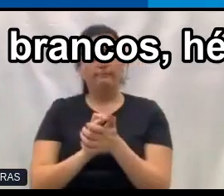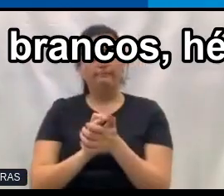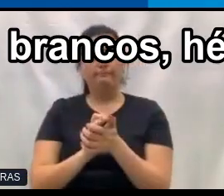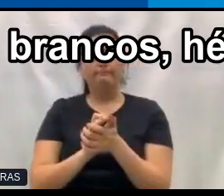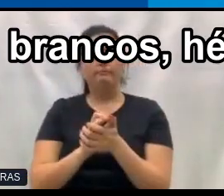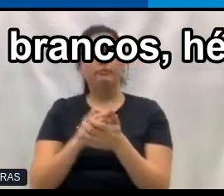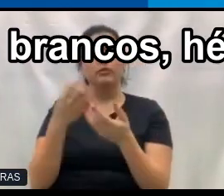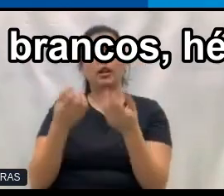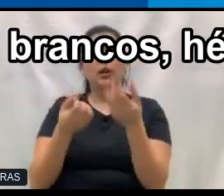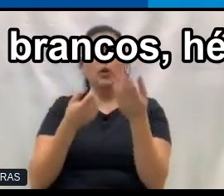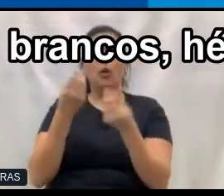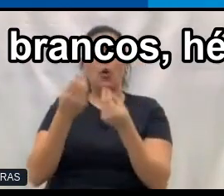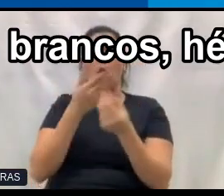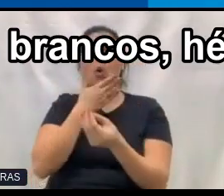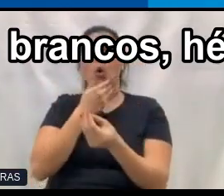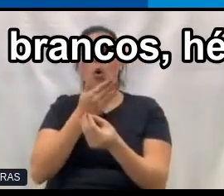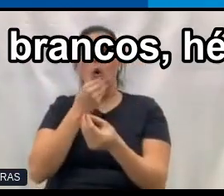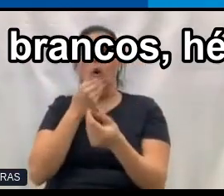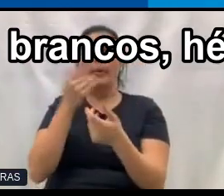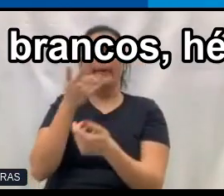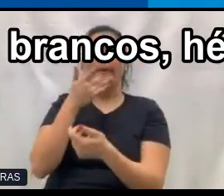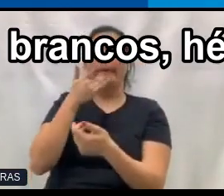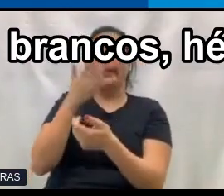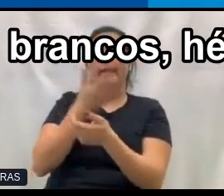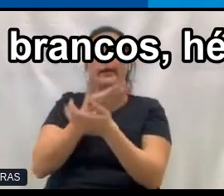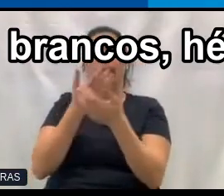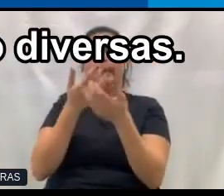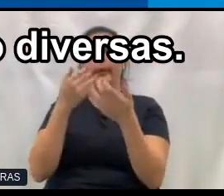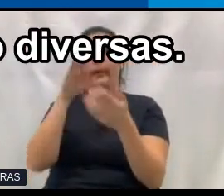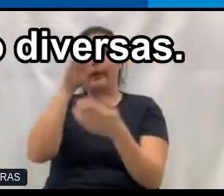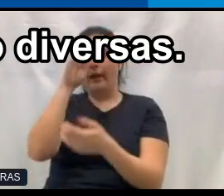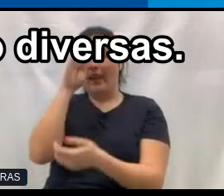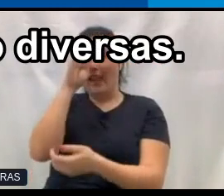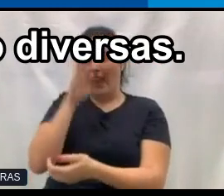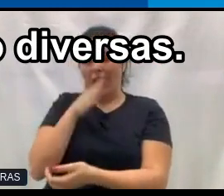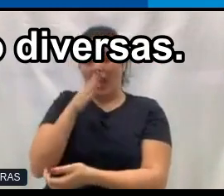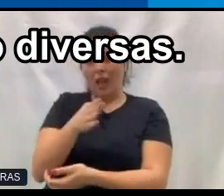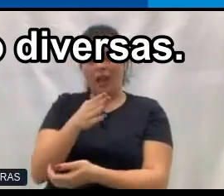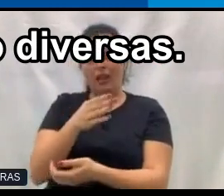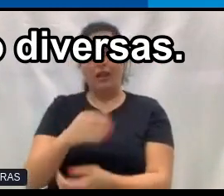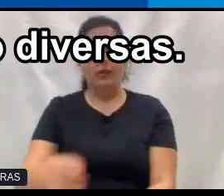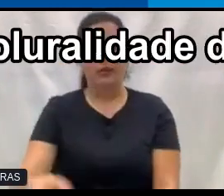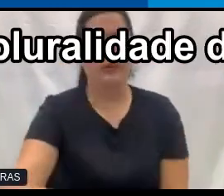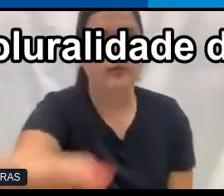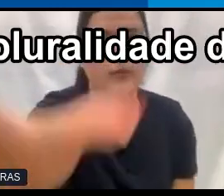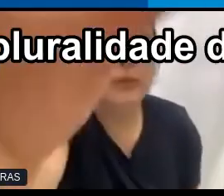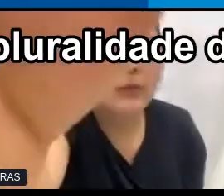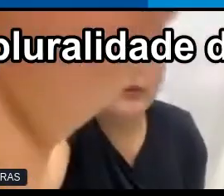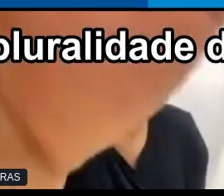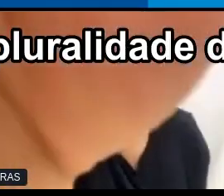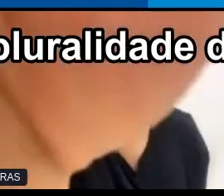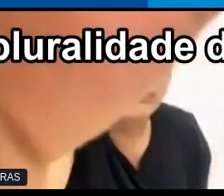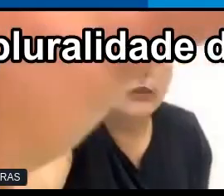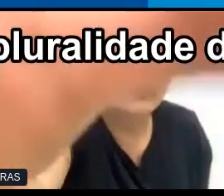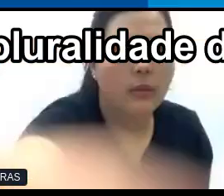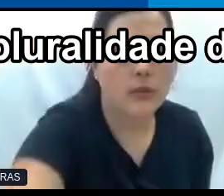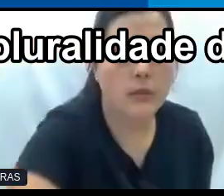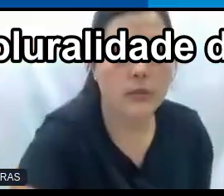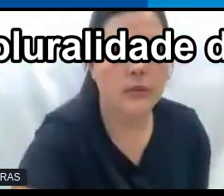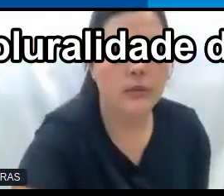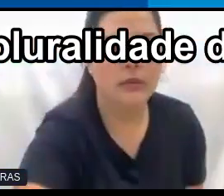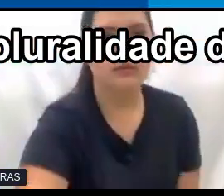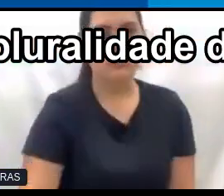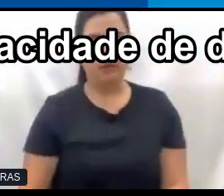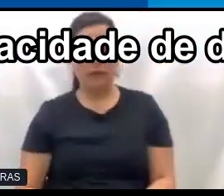produzidas por homens, brancos, héteros, são equipes não diversas. E isso traz um atraso para a